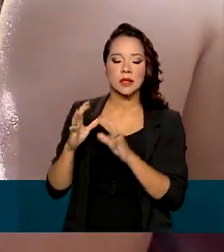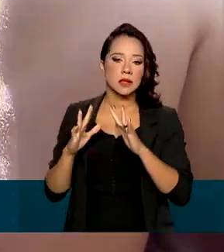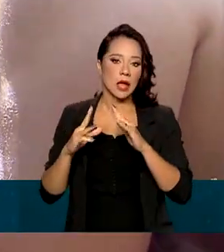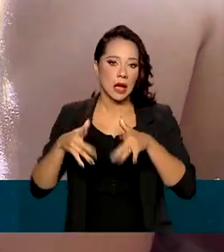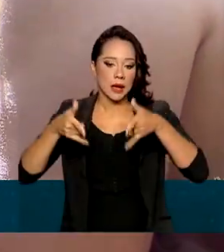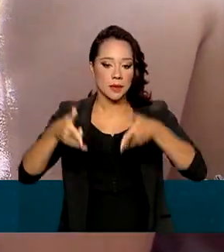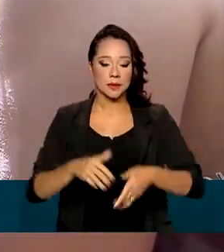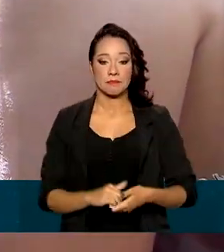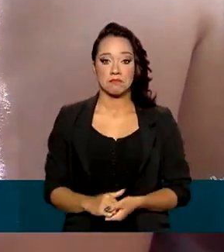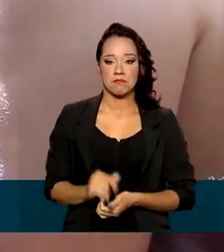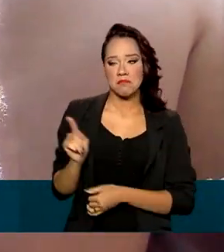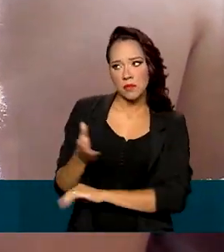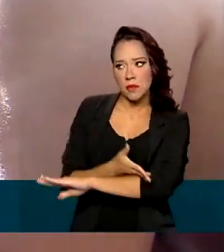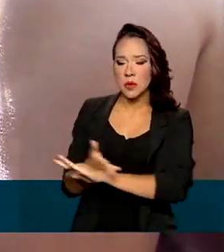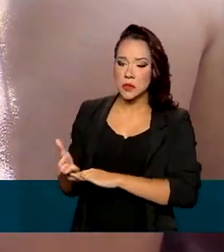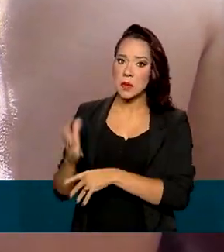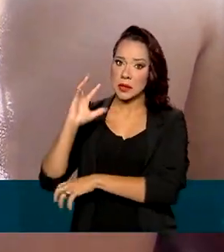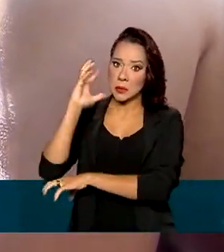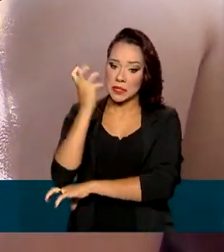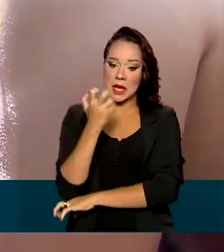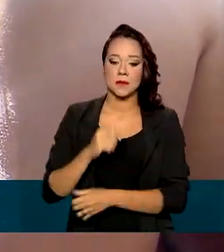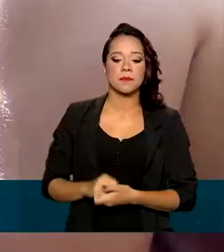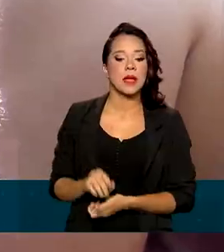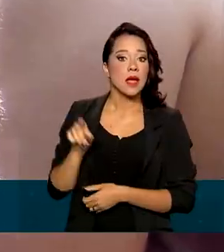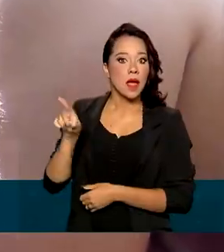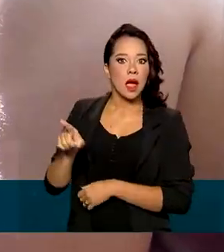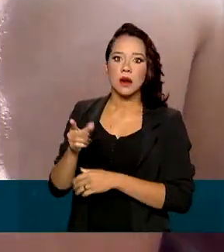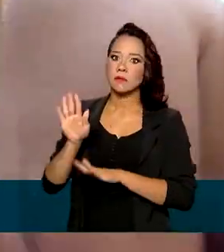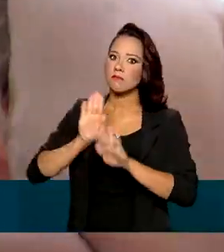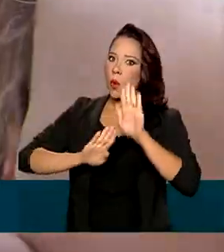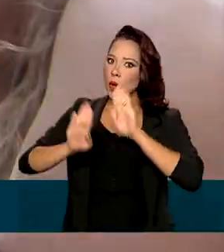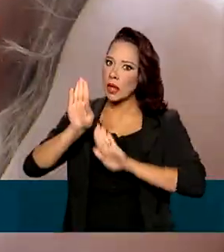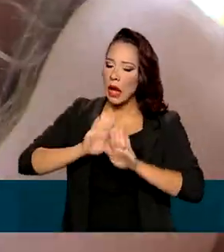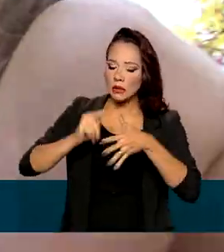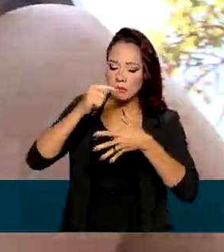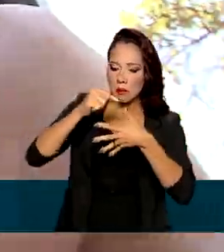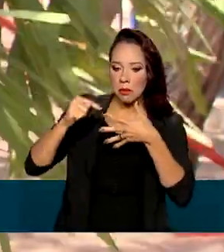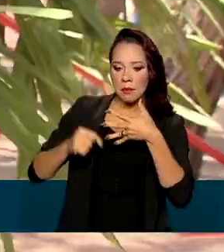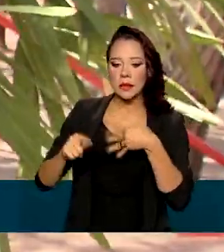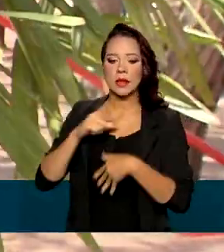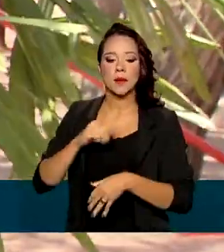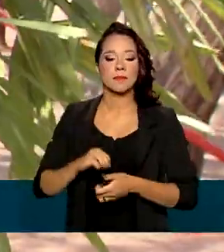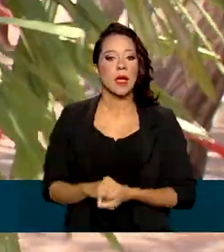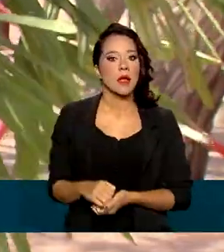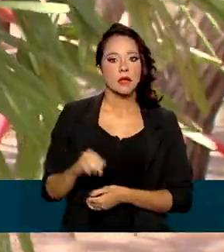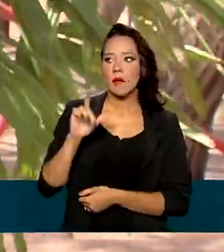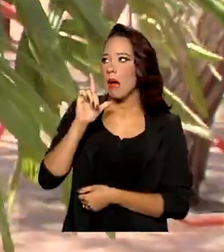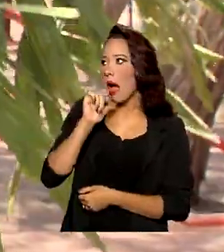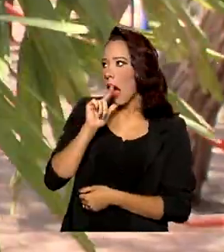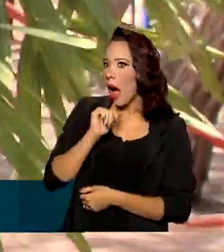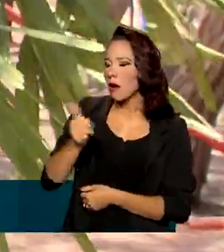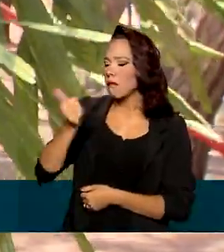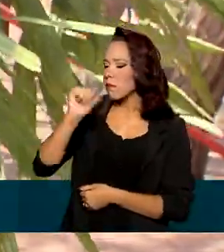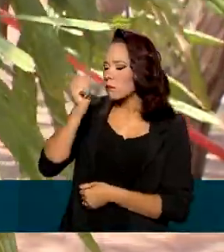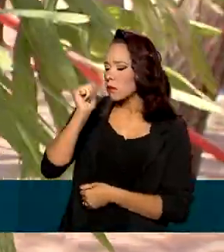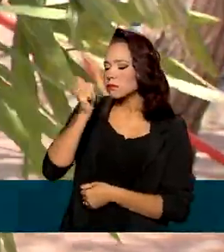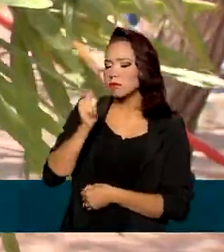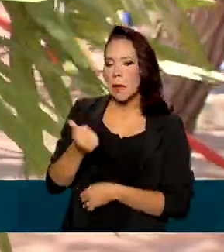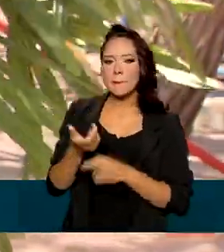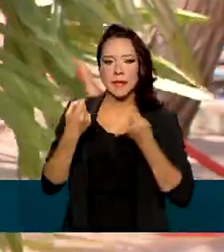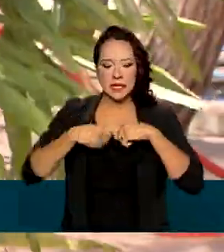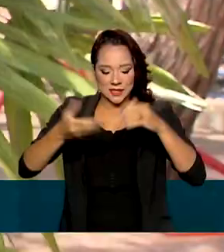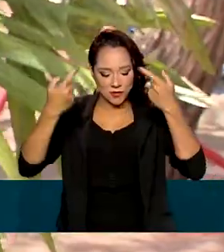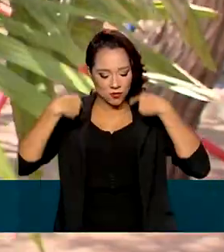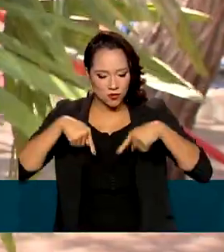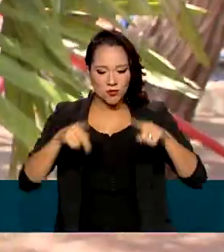com o calorão do cerrado brasiliense, toma uma série de cuidados nesse período. Tomar muita água, se hidratar, eu acho que